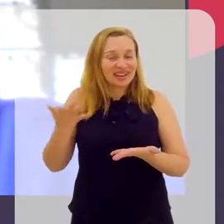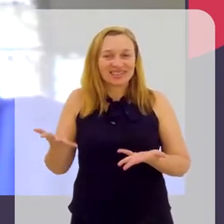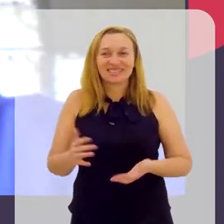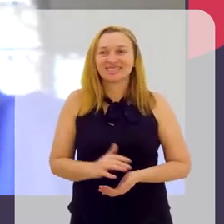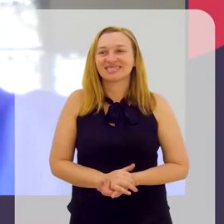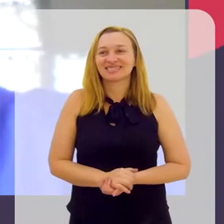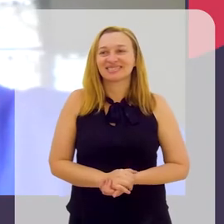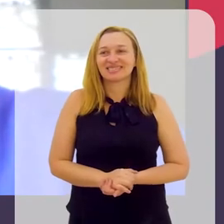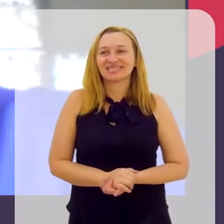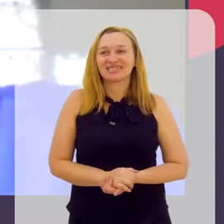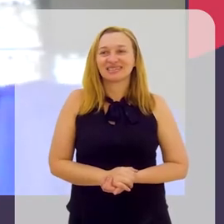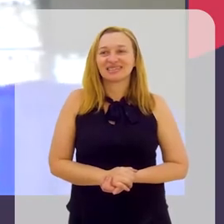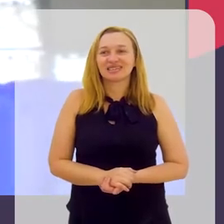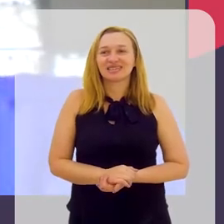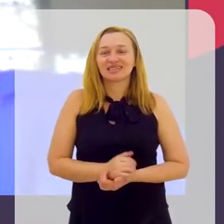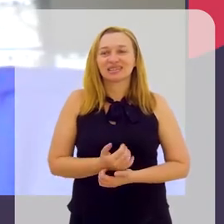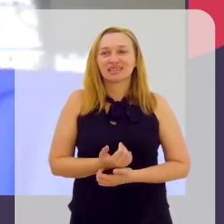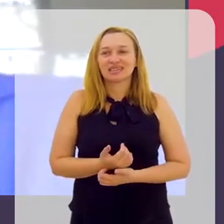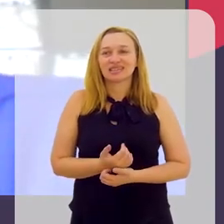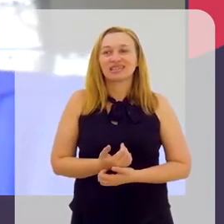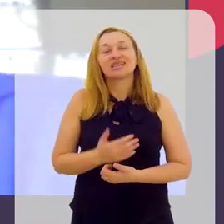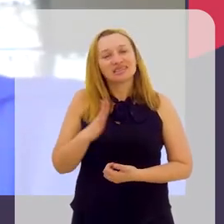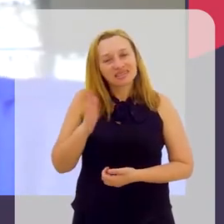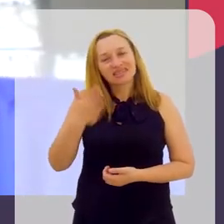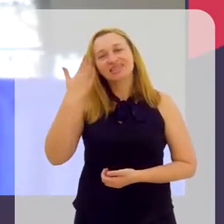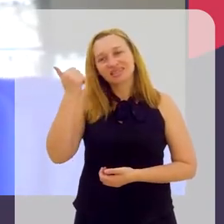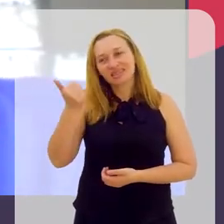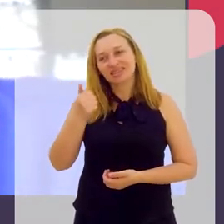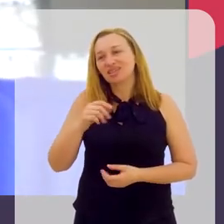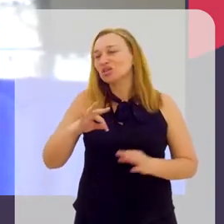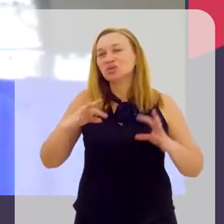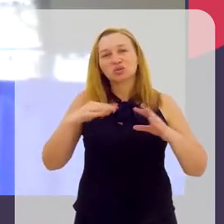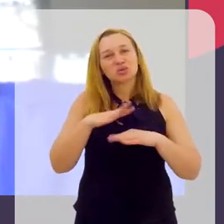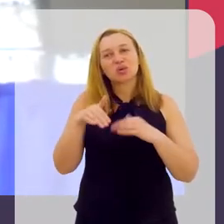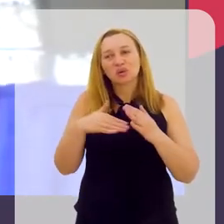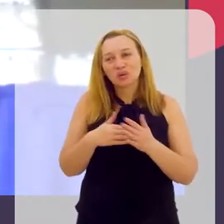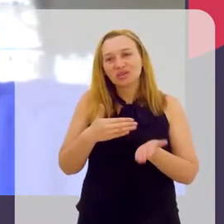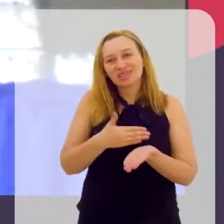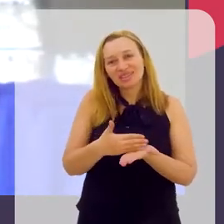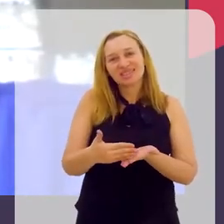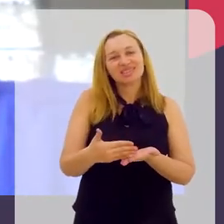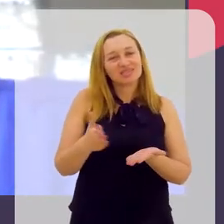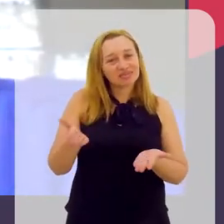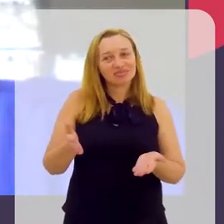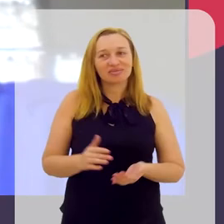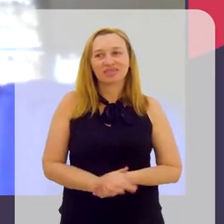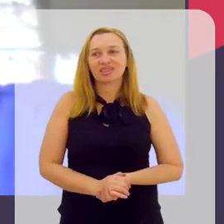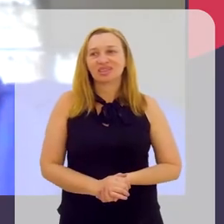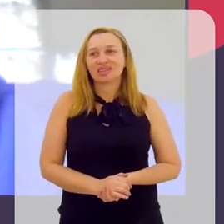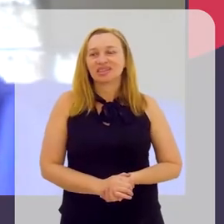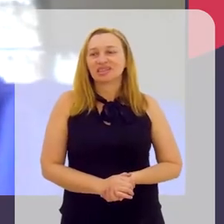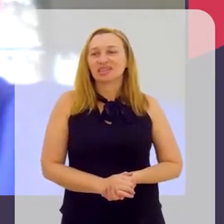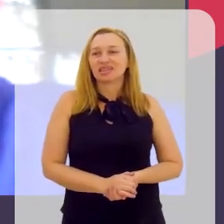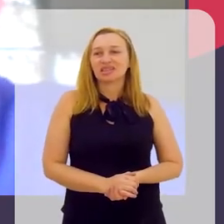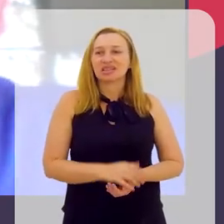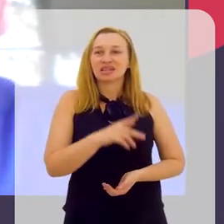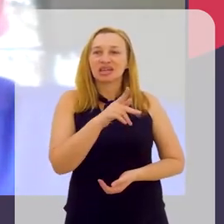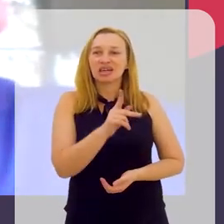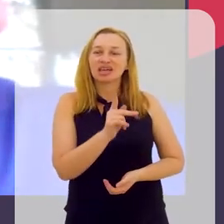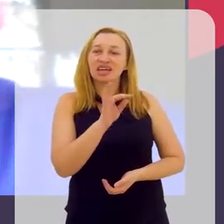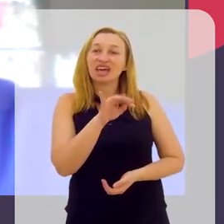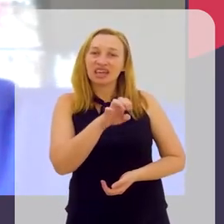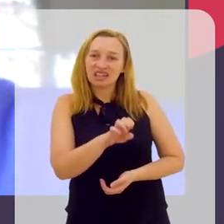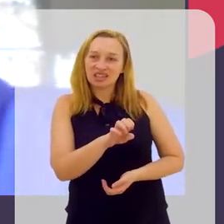do Dr. Gelo. Então, a gente já sabe que todos eles são assim. Nós temos o caso da